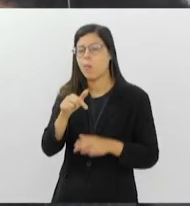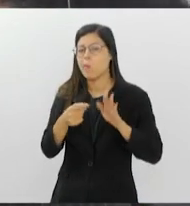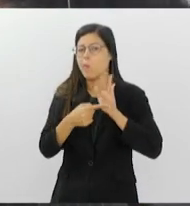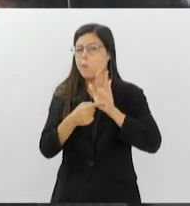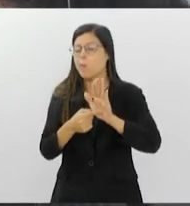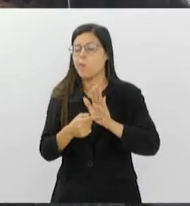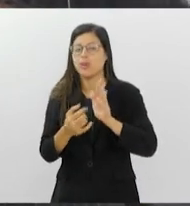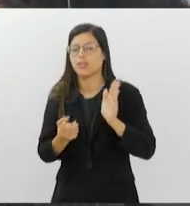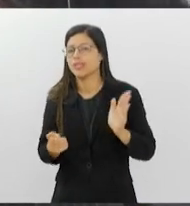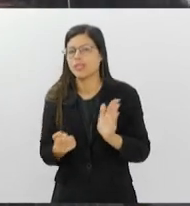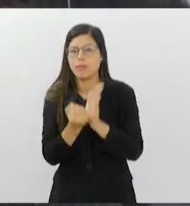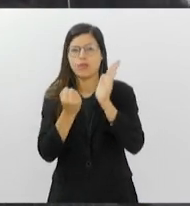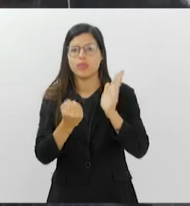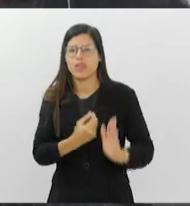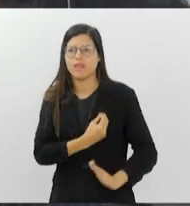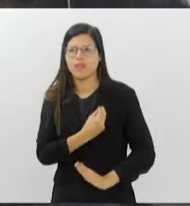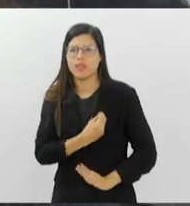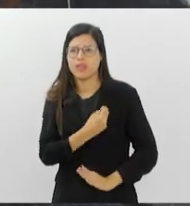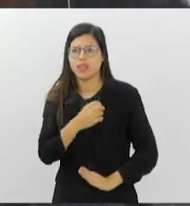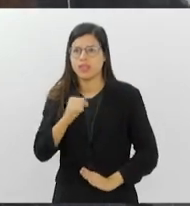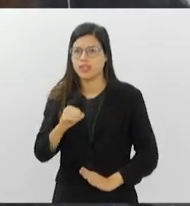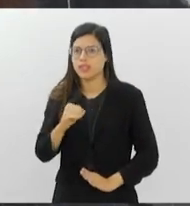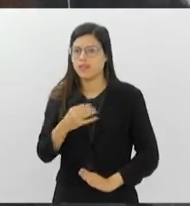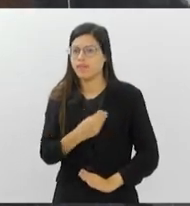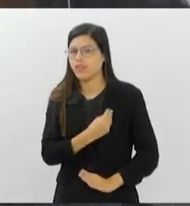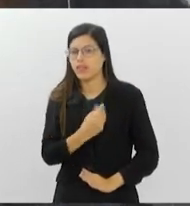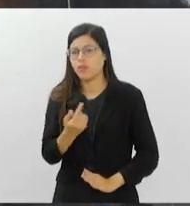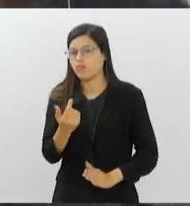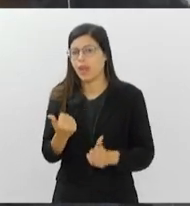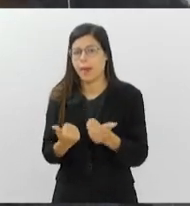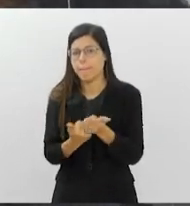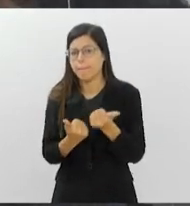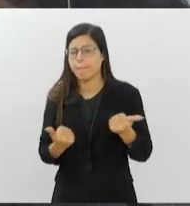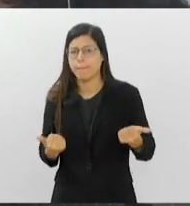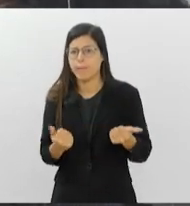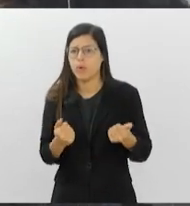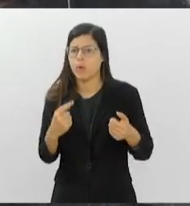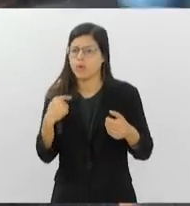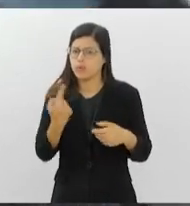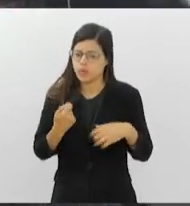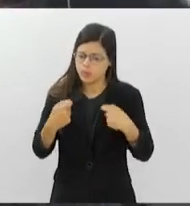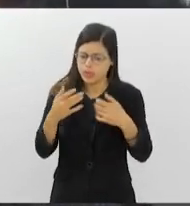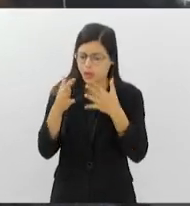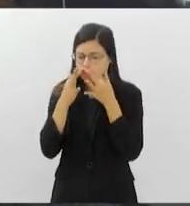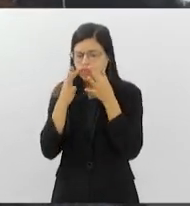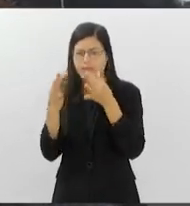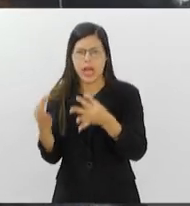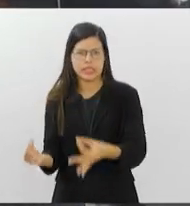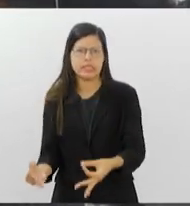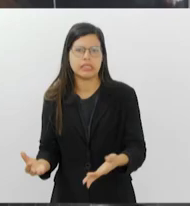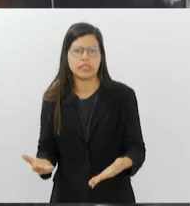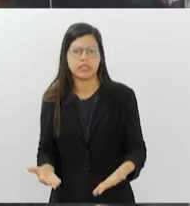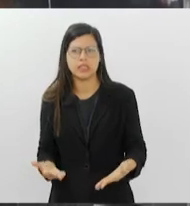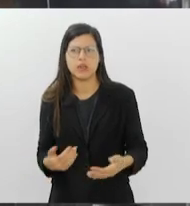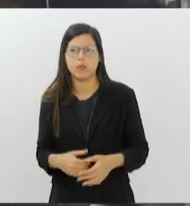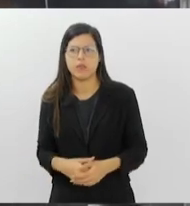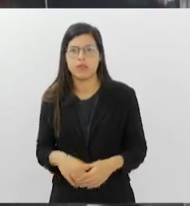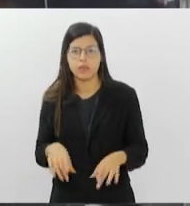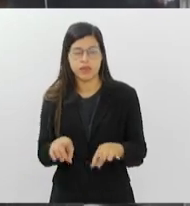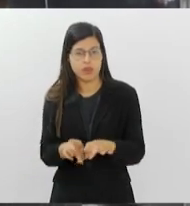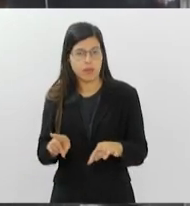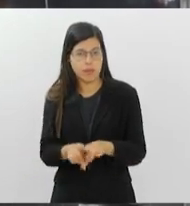apoio, é aquilo que nós precisamos olhar com atenção e o chamado